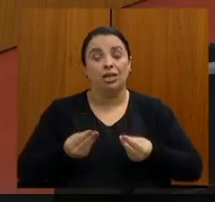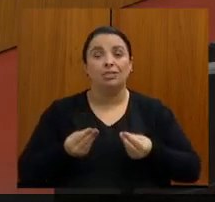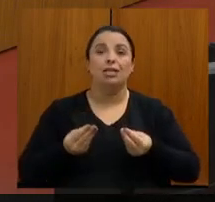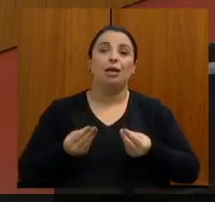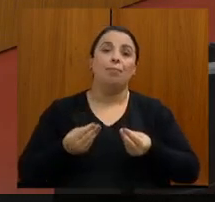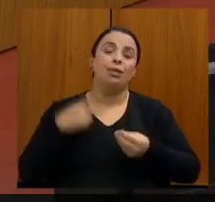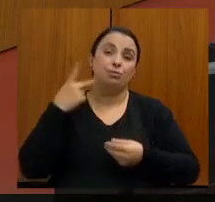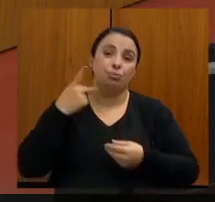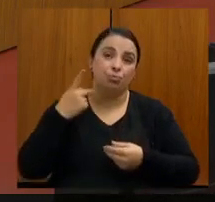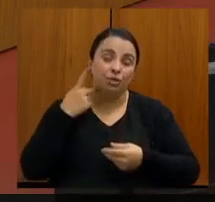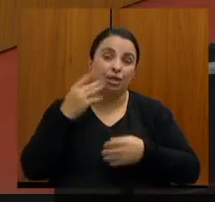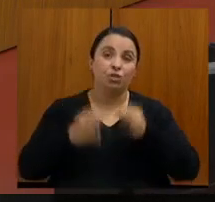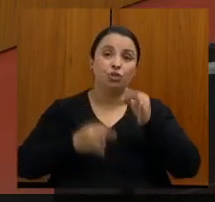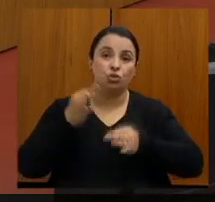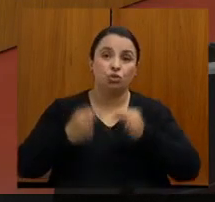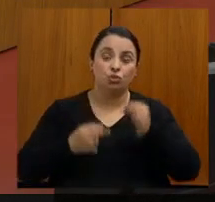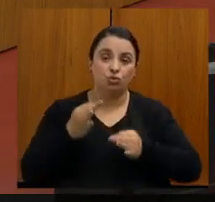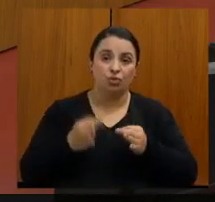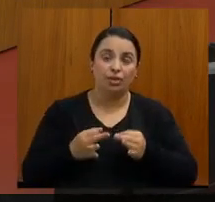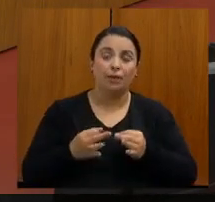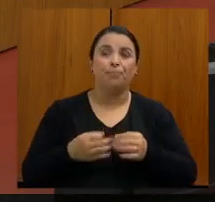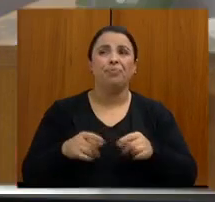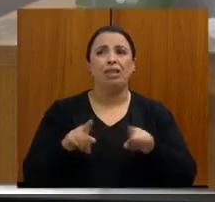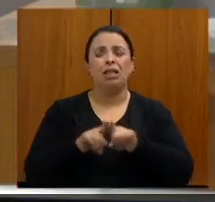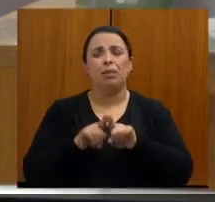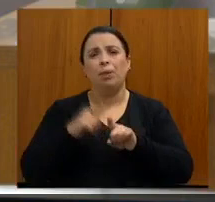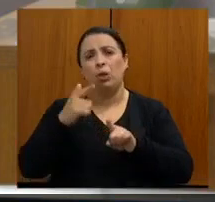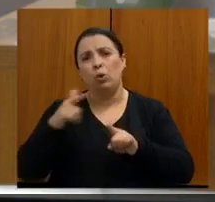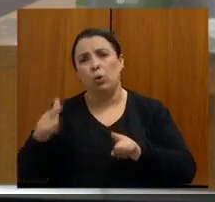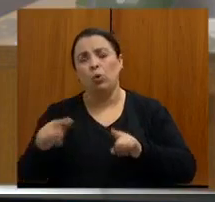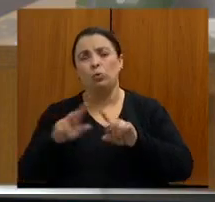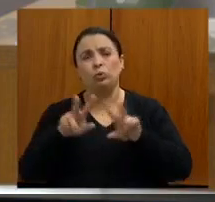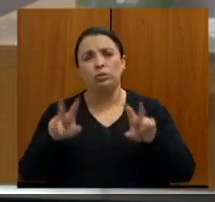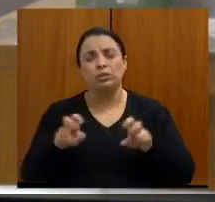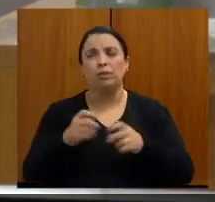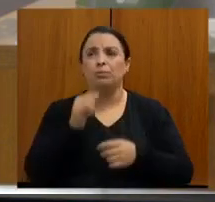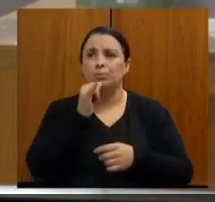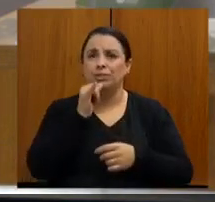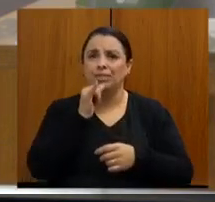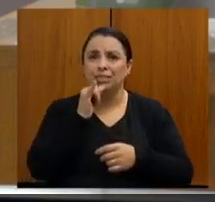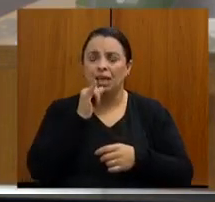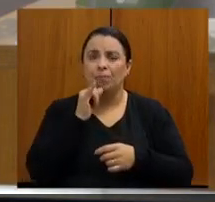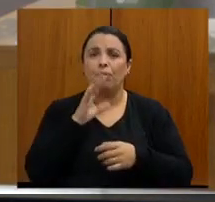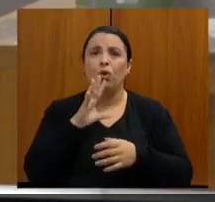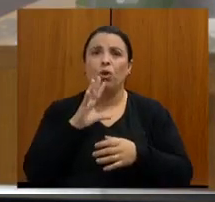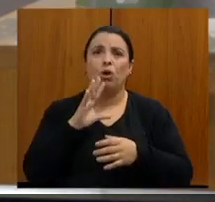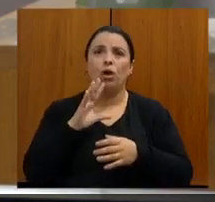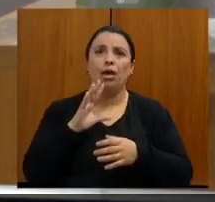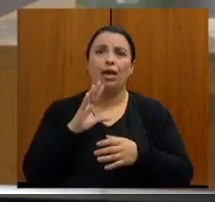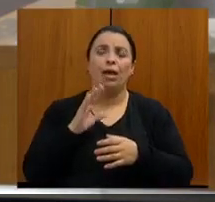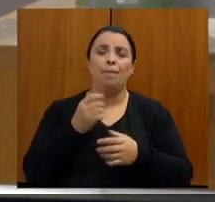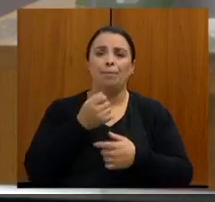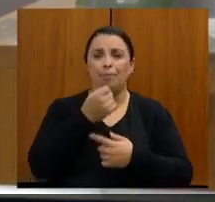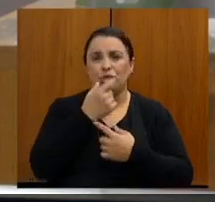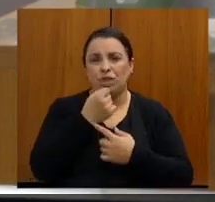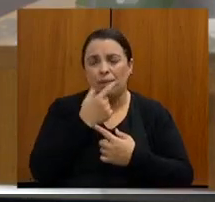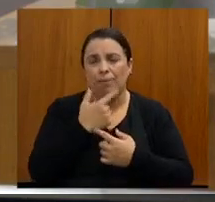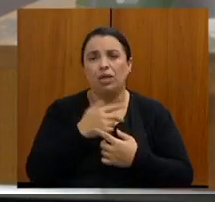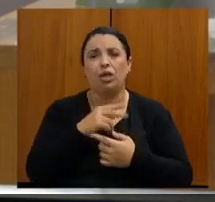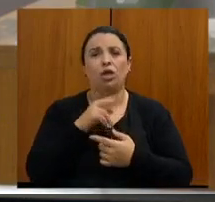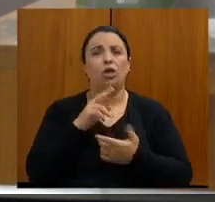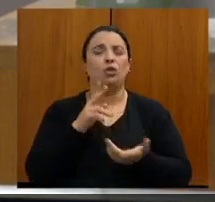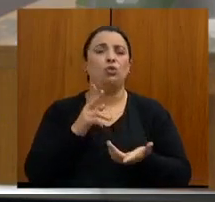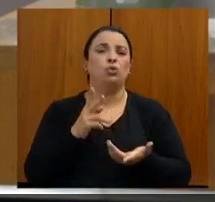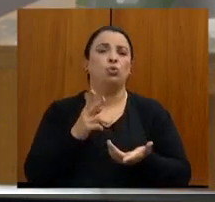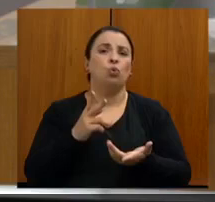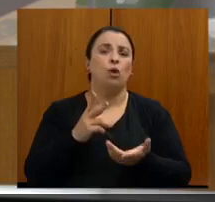observa, para além das questões relacionadas à incorporação de medicamentos, de drogas, o